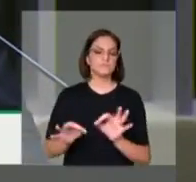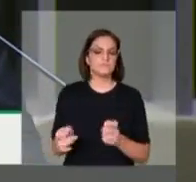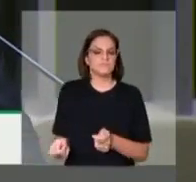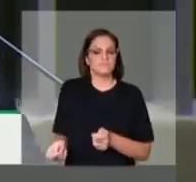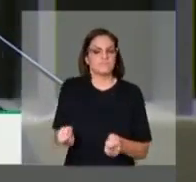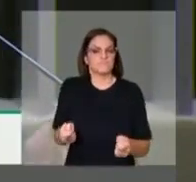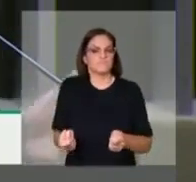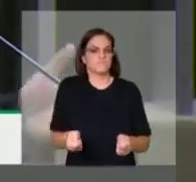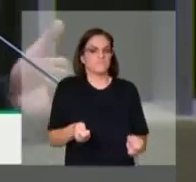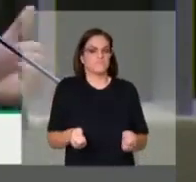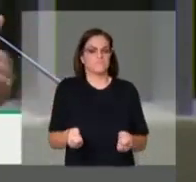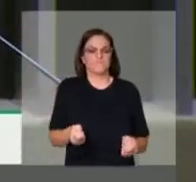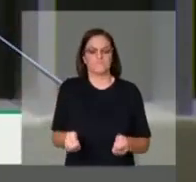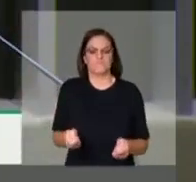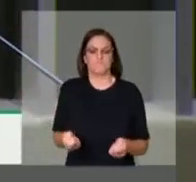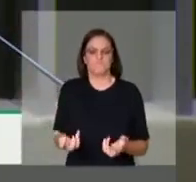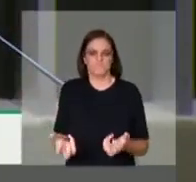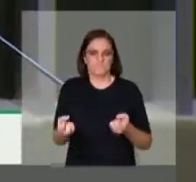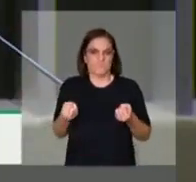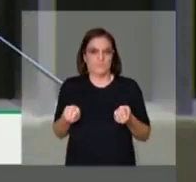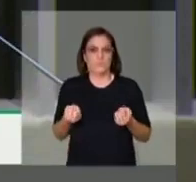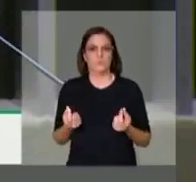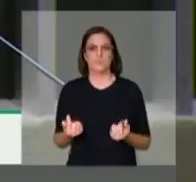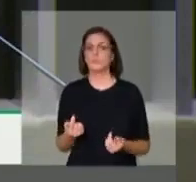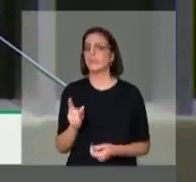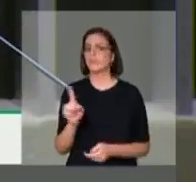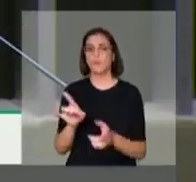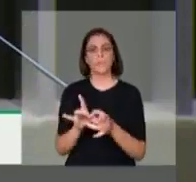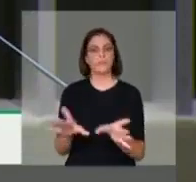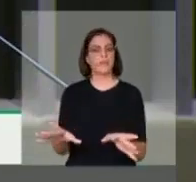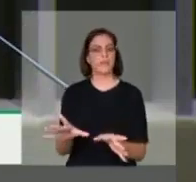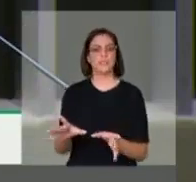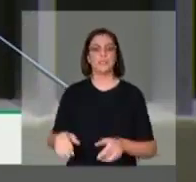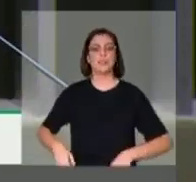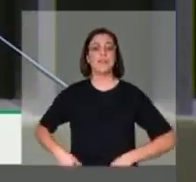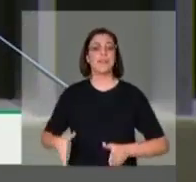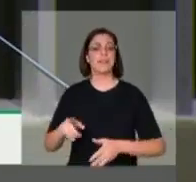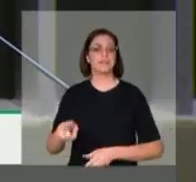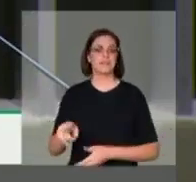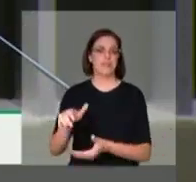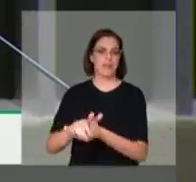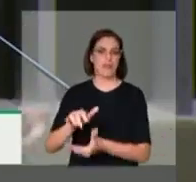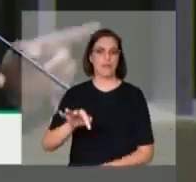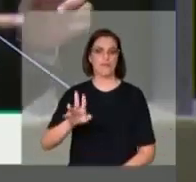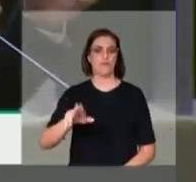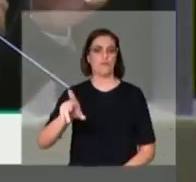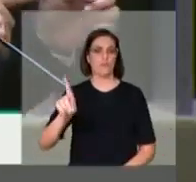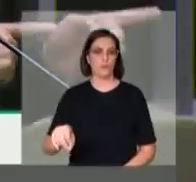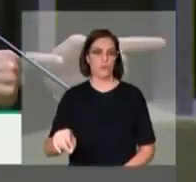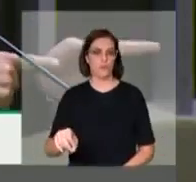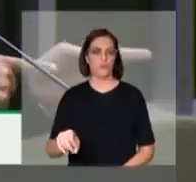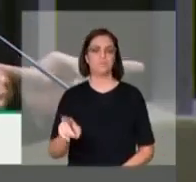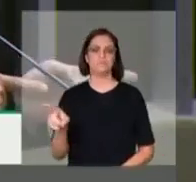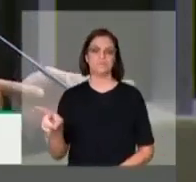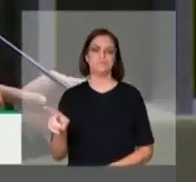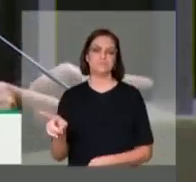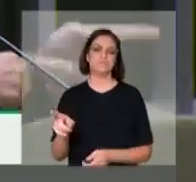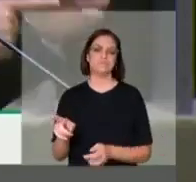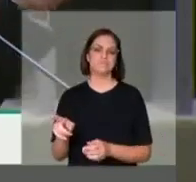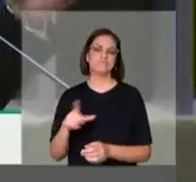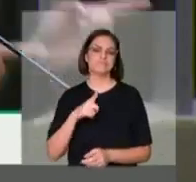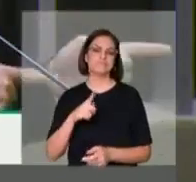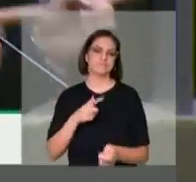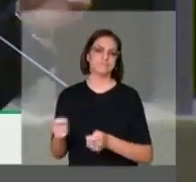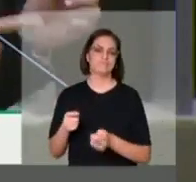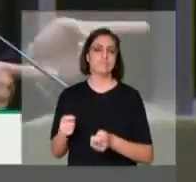contingência. Não deixam os recursos do fundo serem gastos como deveriam. Estão fazendo contingenciamento